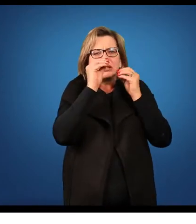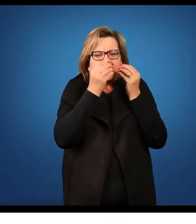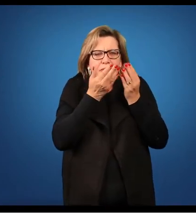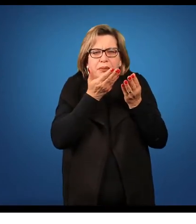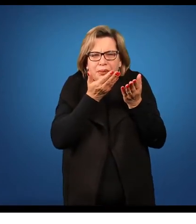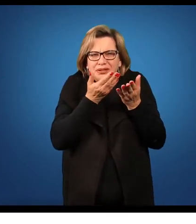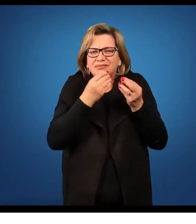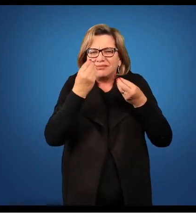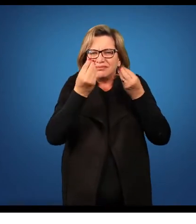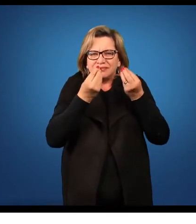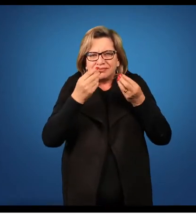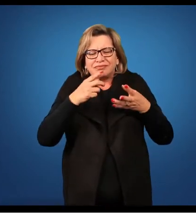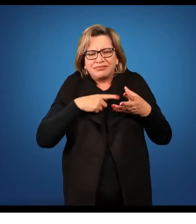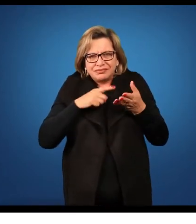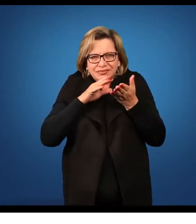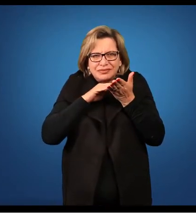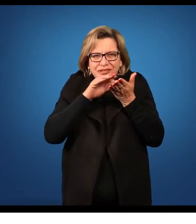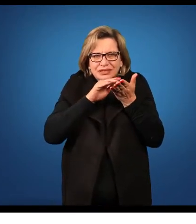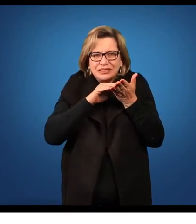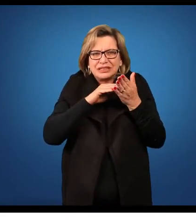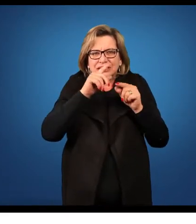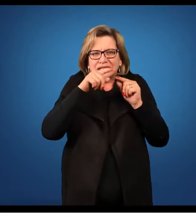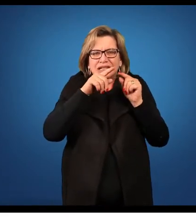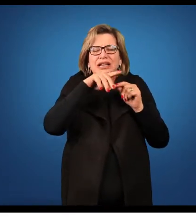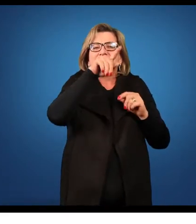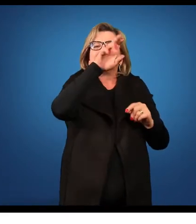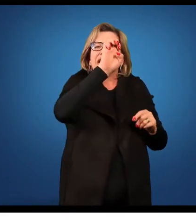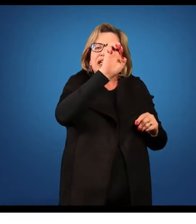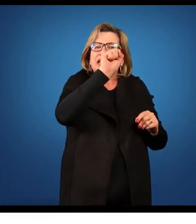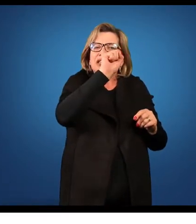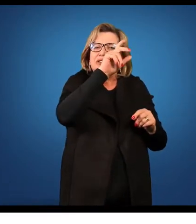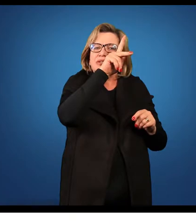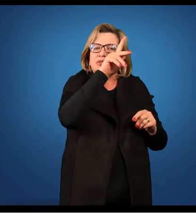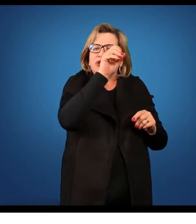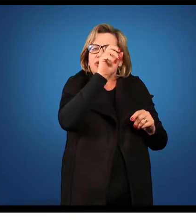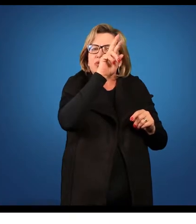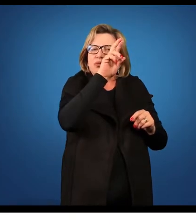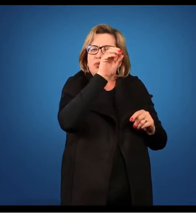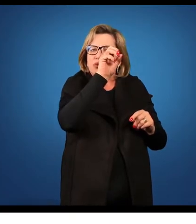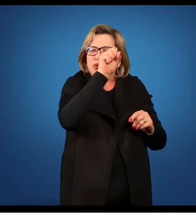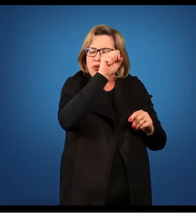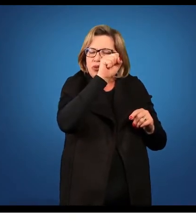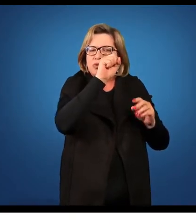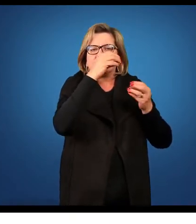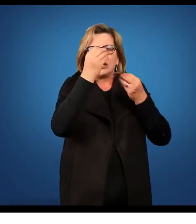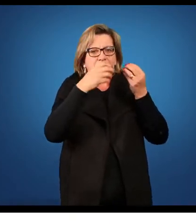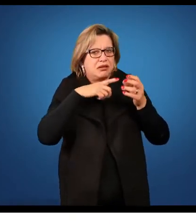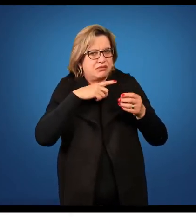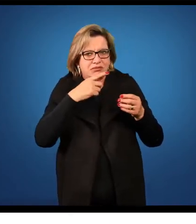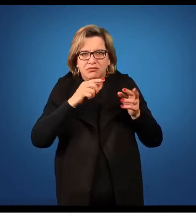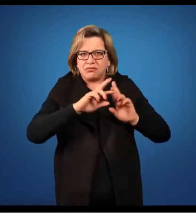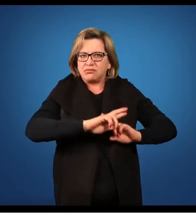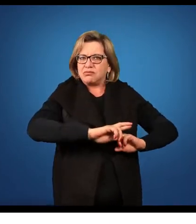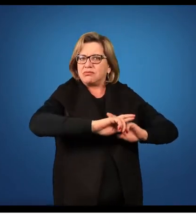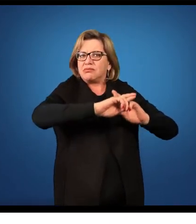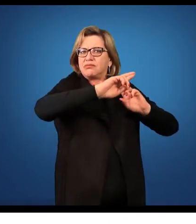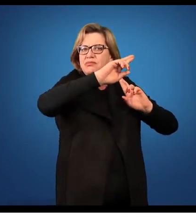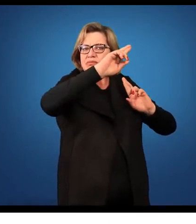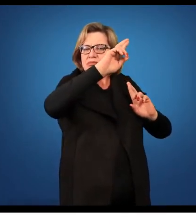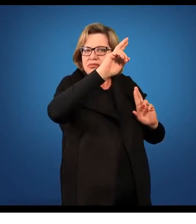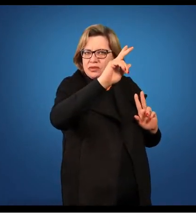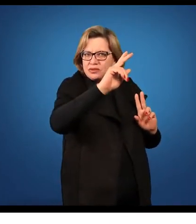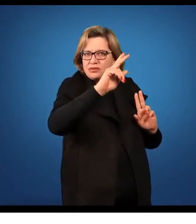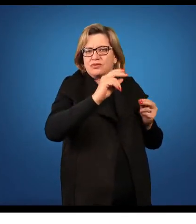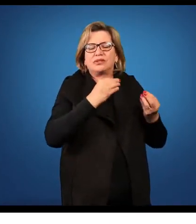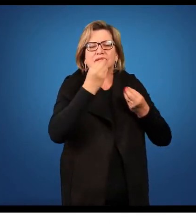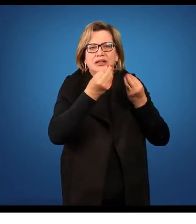pozinho que está saindo são os esporos. É um grupo homosporado, não apresenta diferença ainda entre